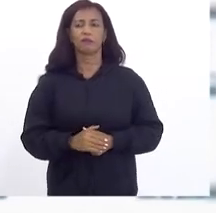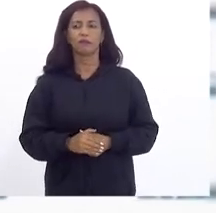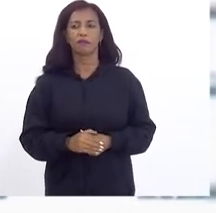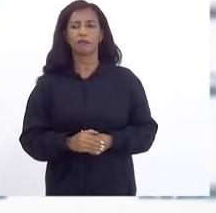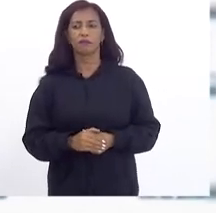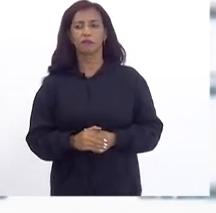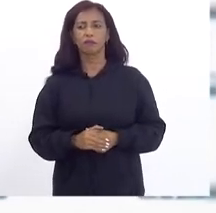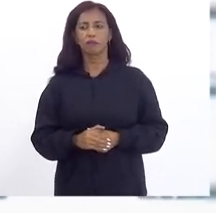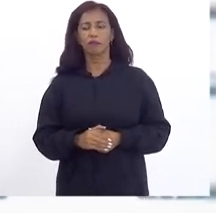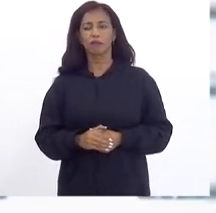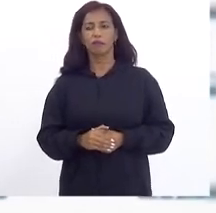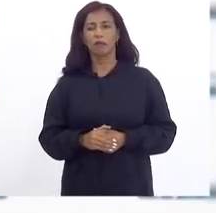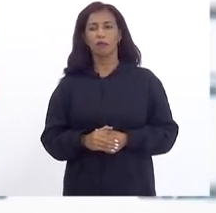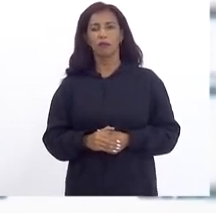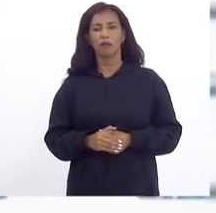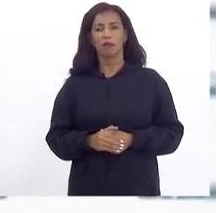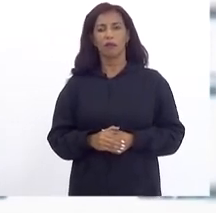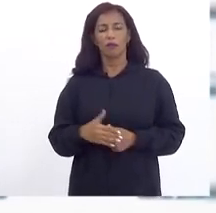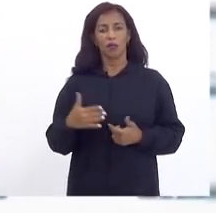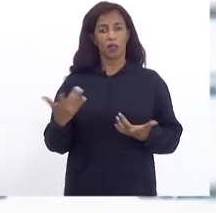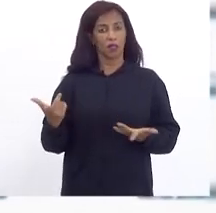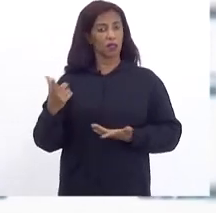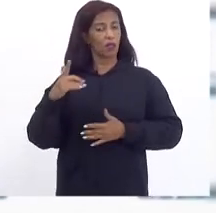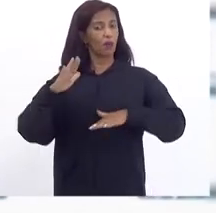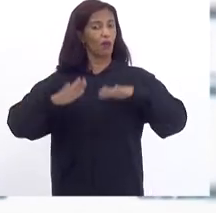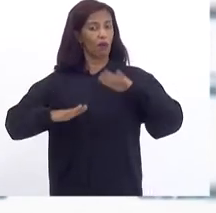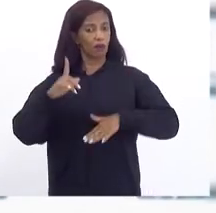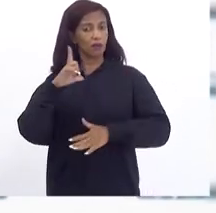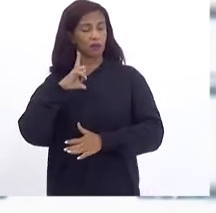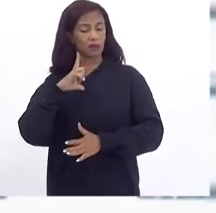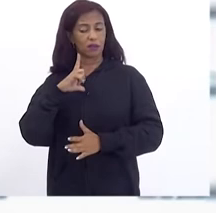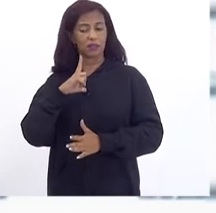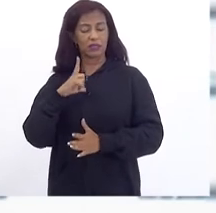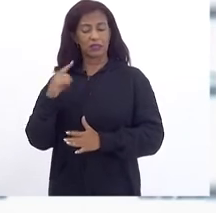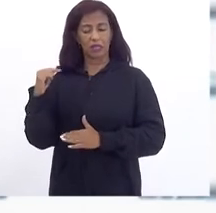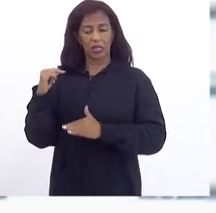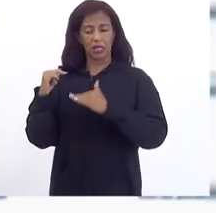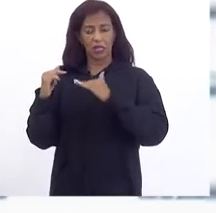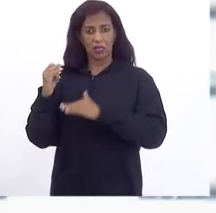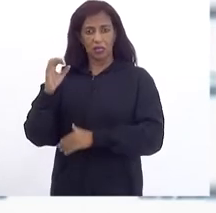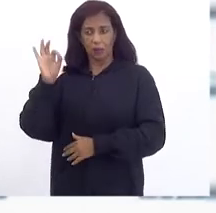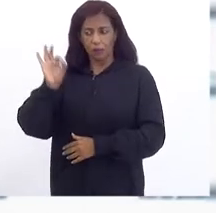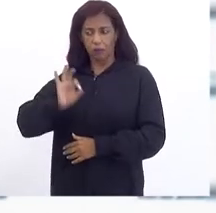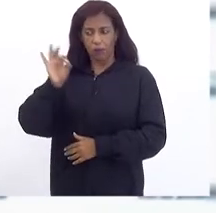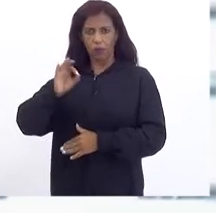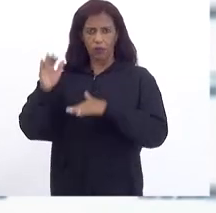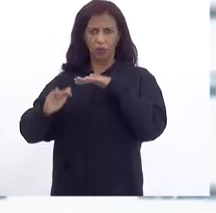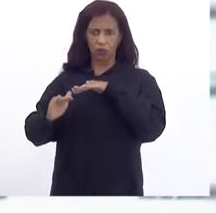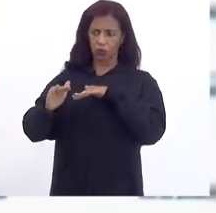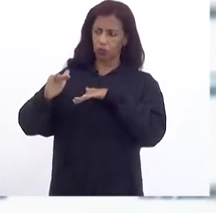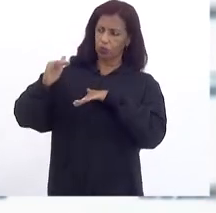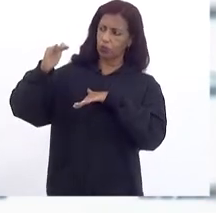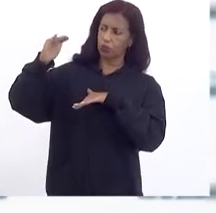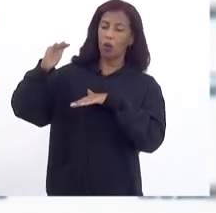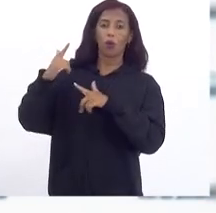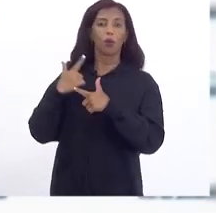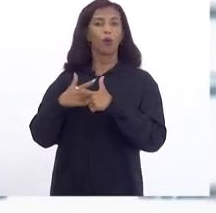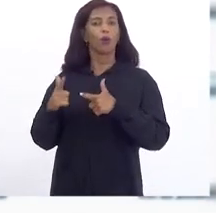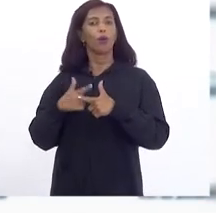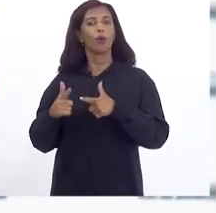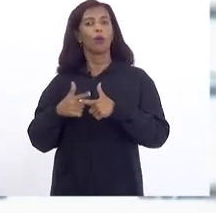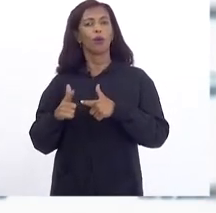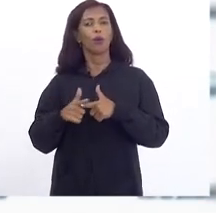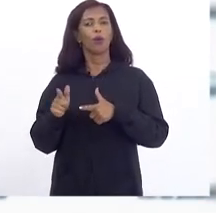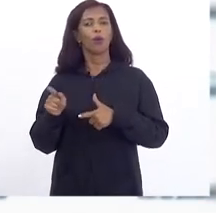Da rigor A gente Ainda que tem A alíquota Mais alta Só para deixar claro O problema Do